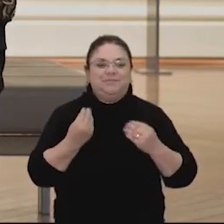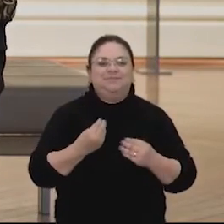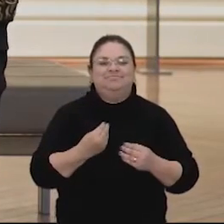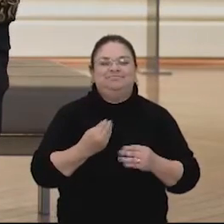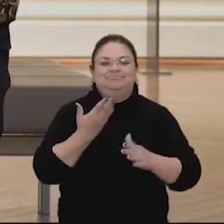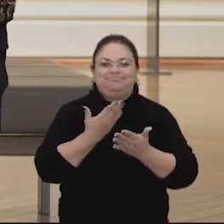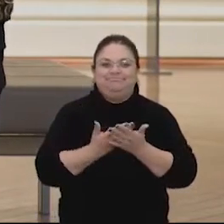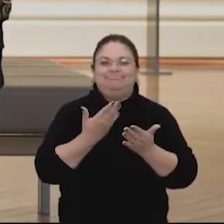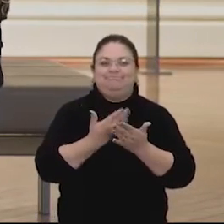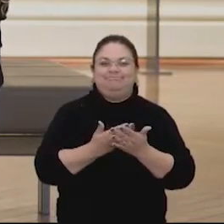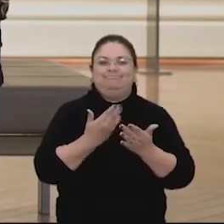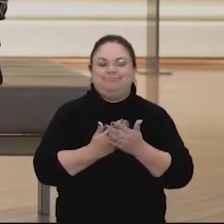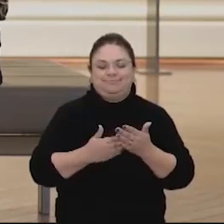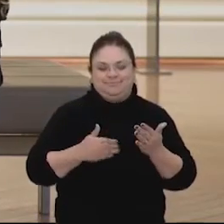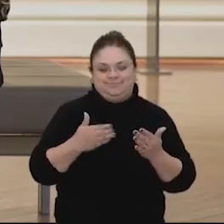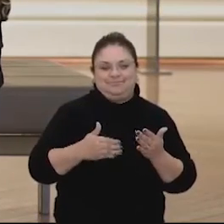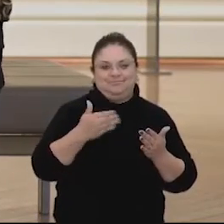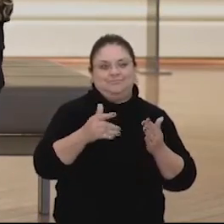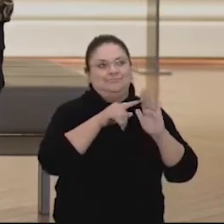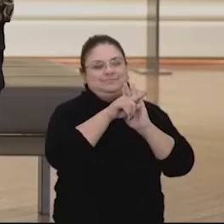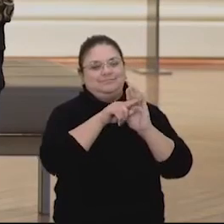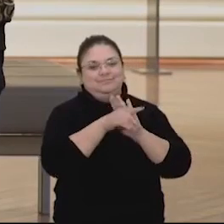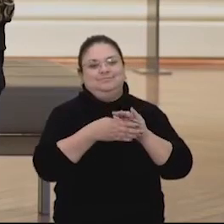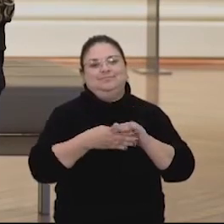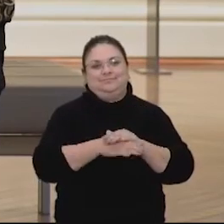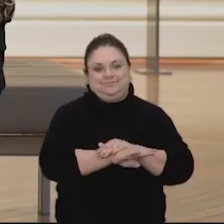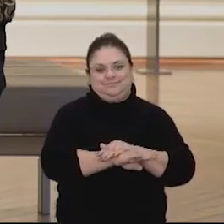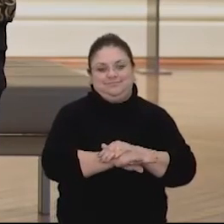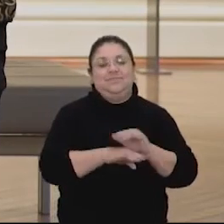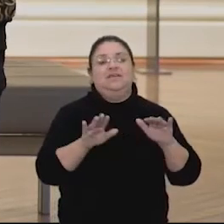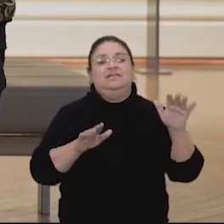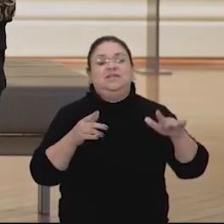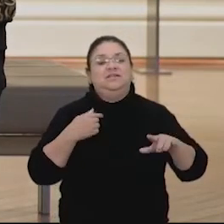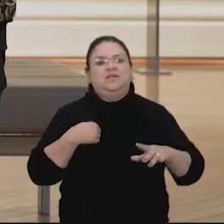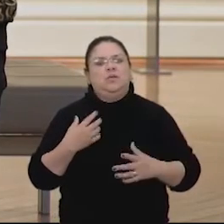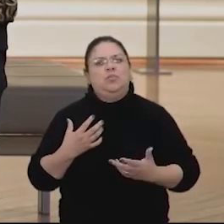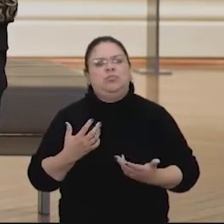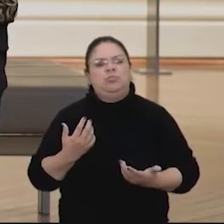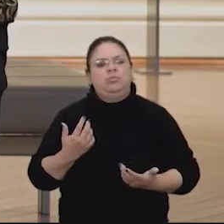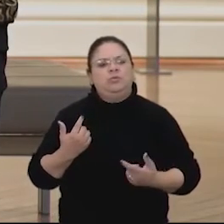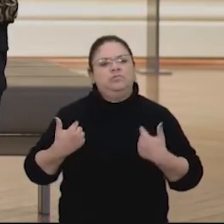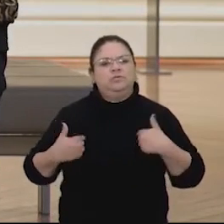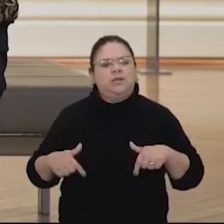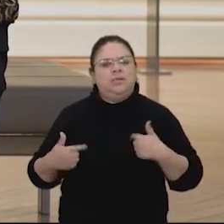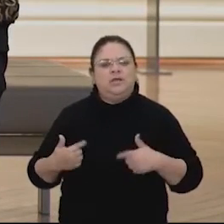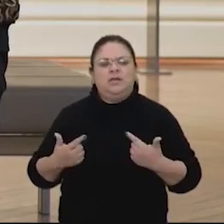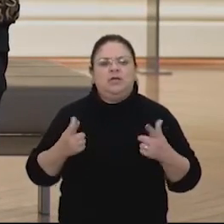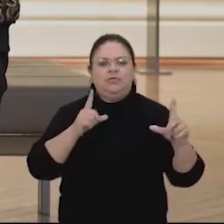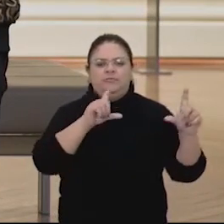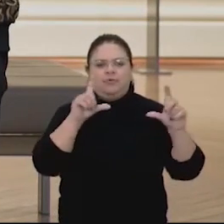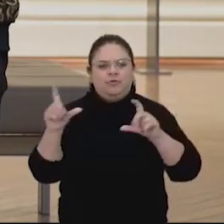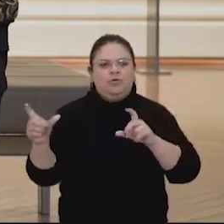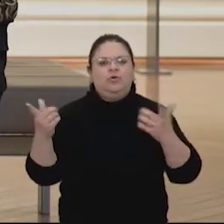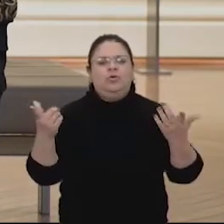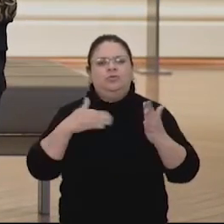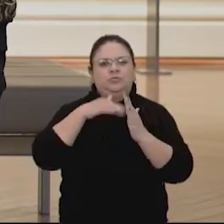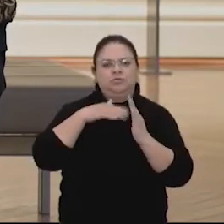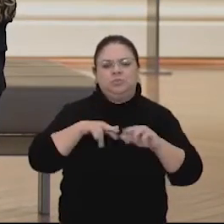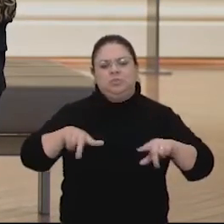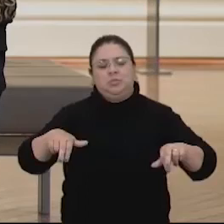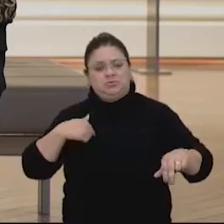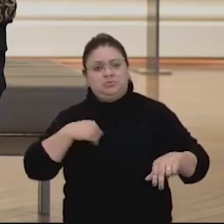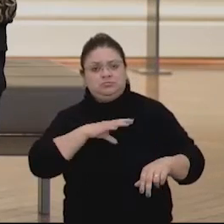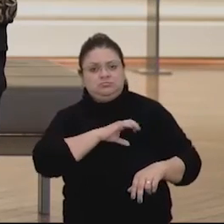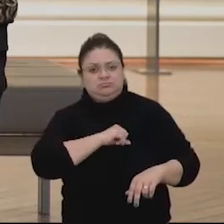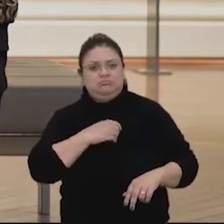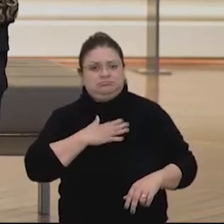um exercício constante. Nossa, Vindana. Mas quem vai seguir essa carreira de mexer com imagens? É legal saber fazer essas leituras de